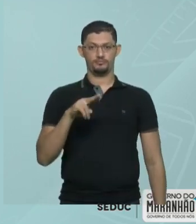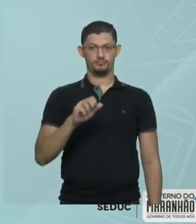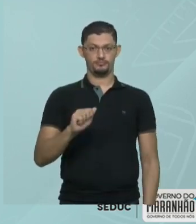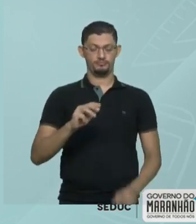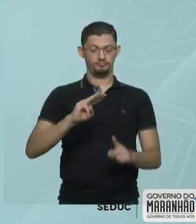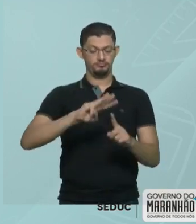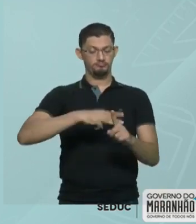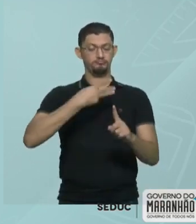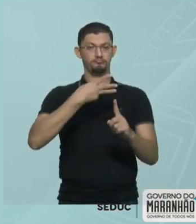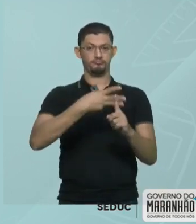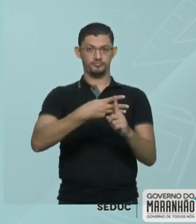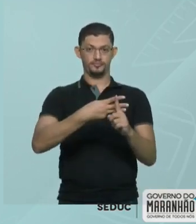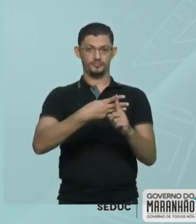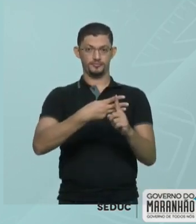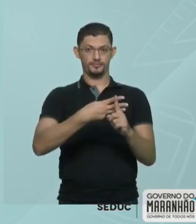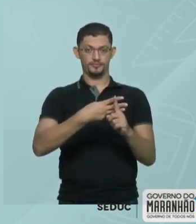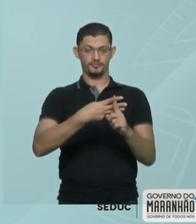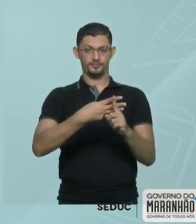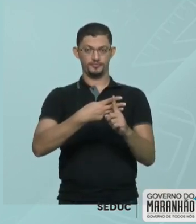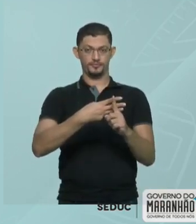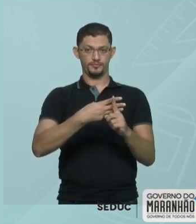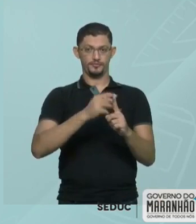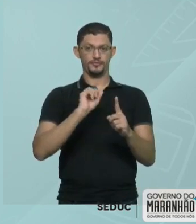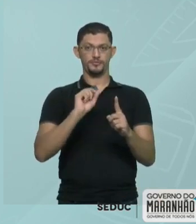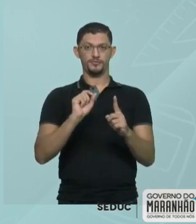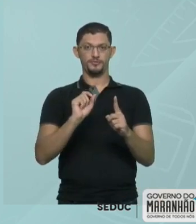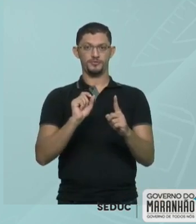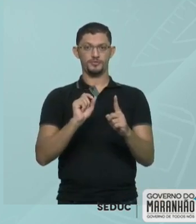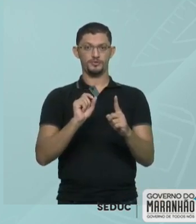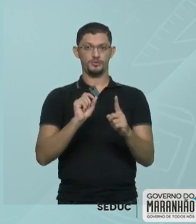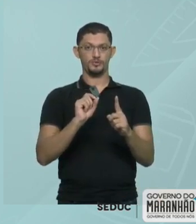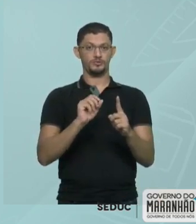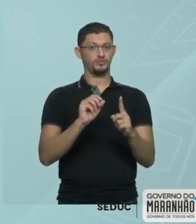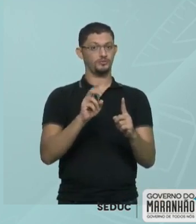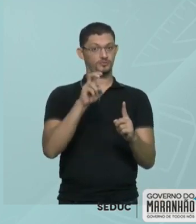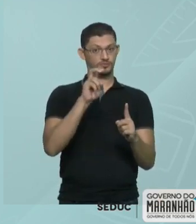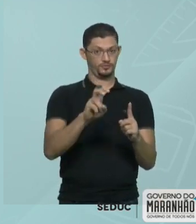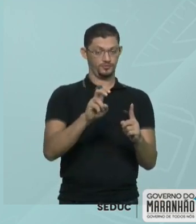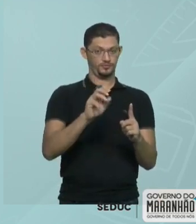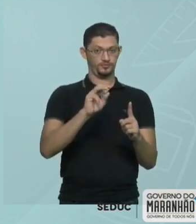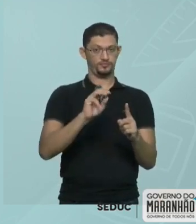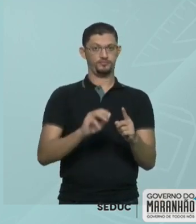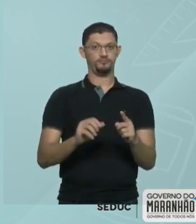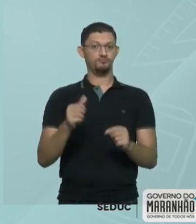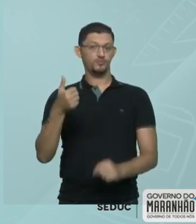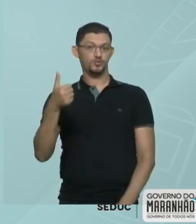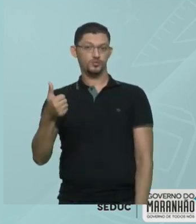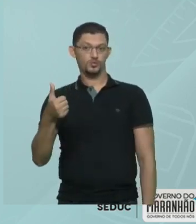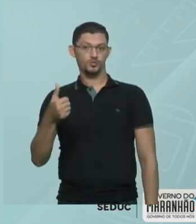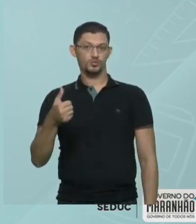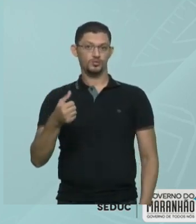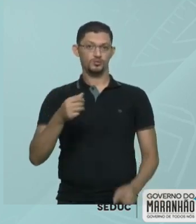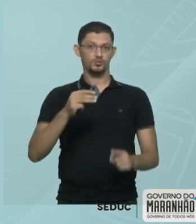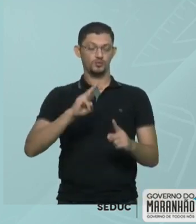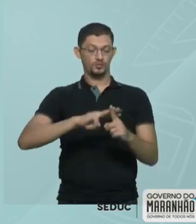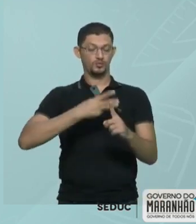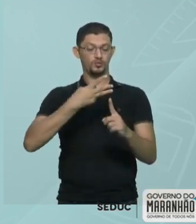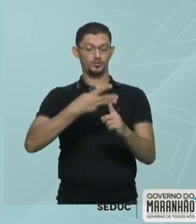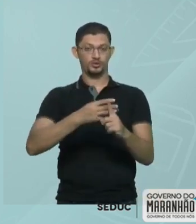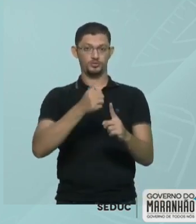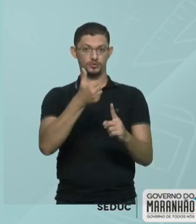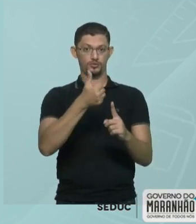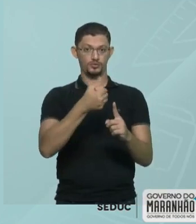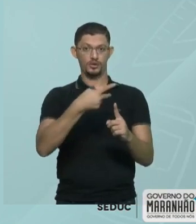o triplo do algarismo da unidade de milhar. A centena é 5. Unidade de milhar é 1. O triplo de 1